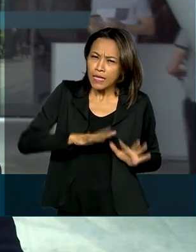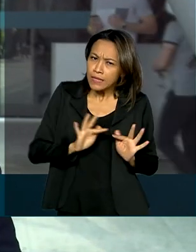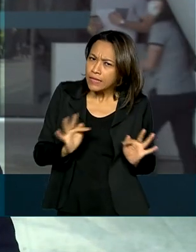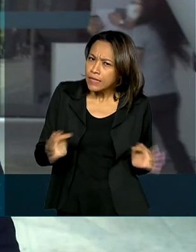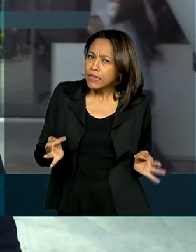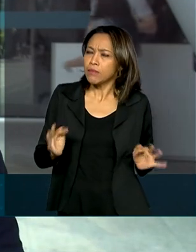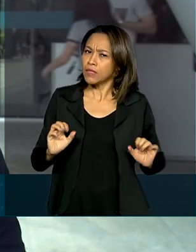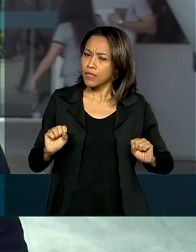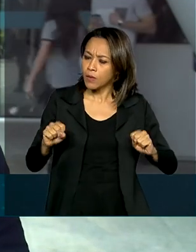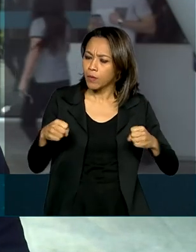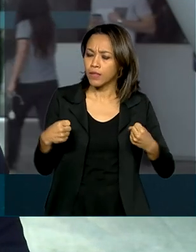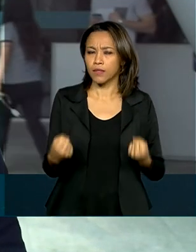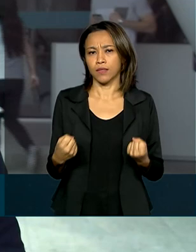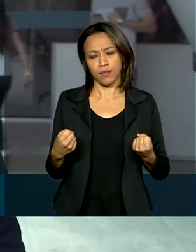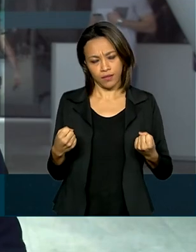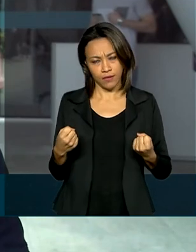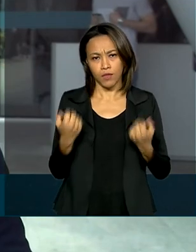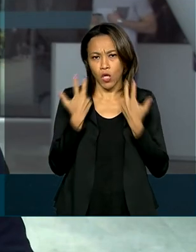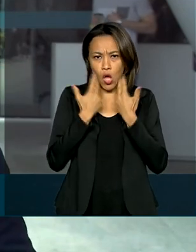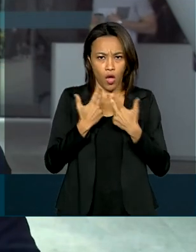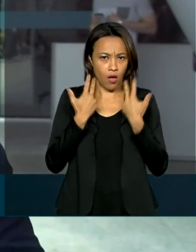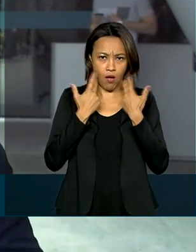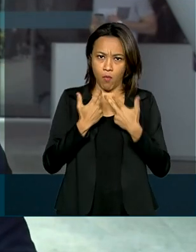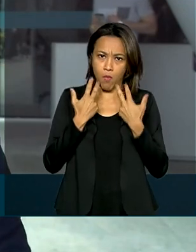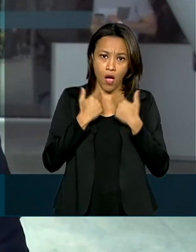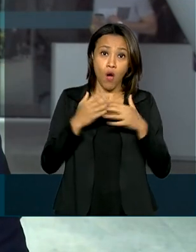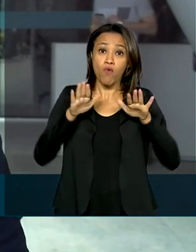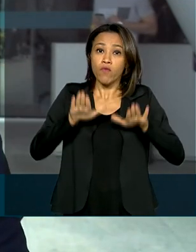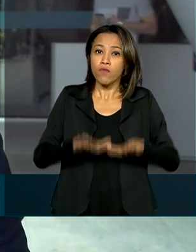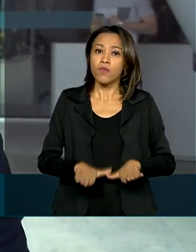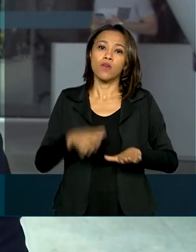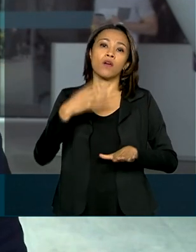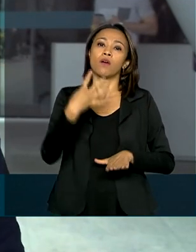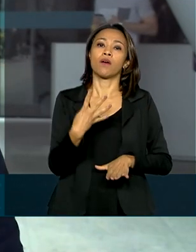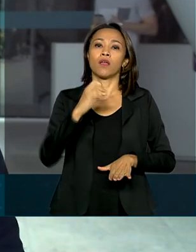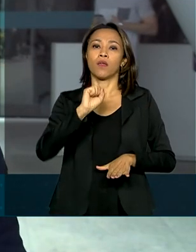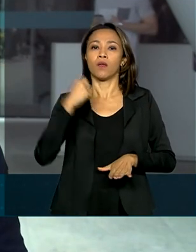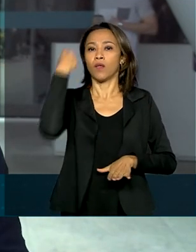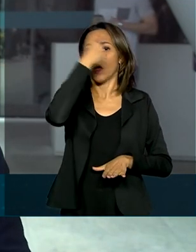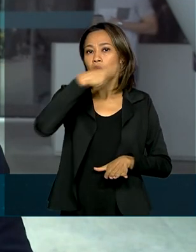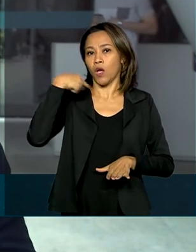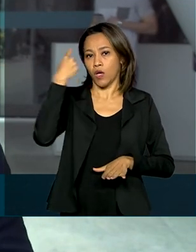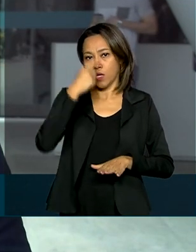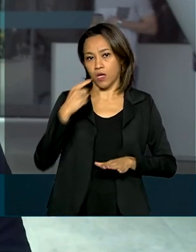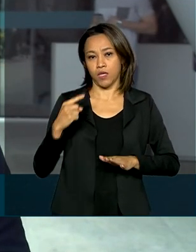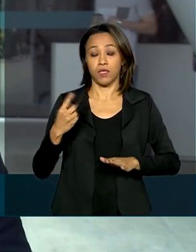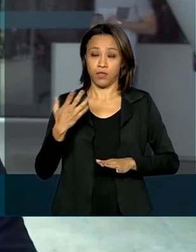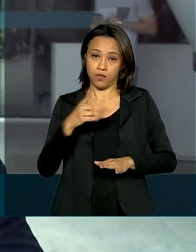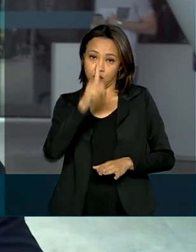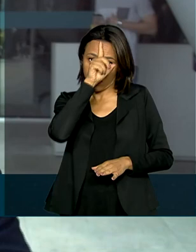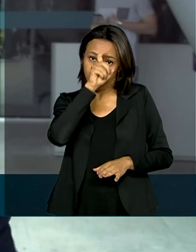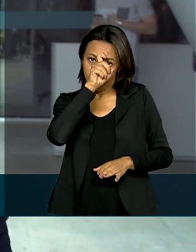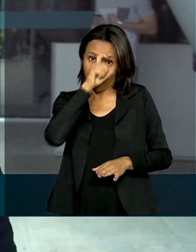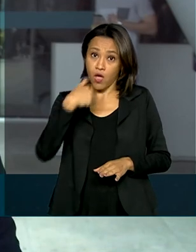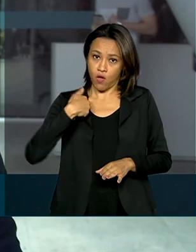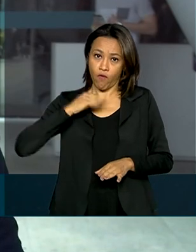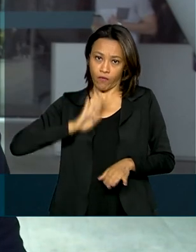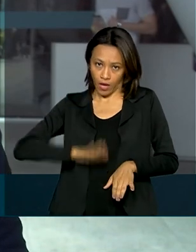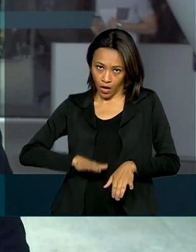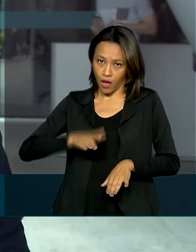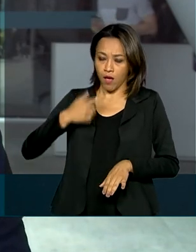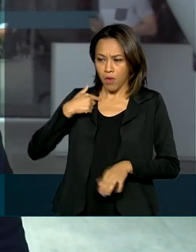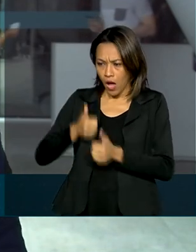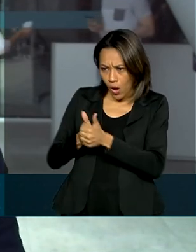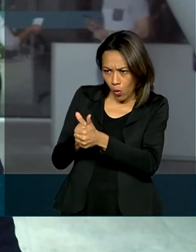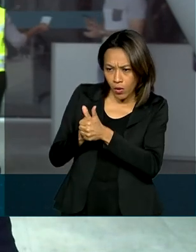recuperação rápida e normalmente o paciente fica 48 horas internado. Eu sigo aqui acompanhando toda a movimentação